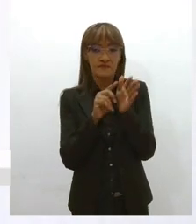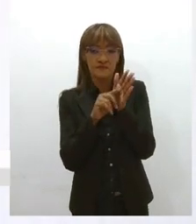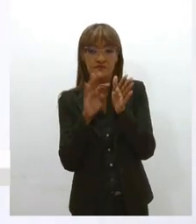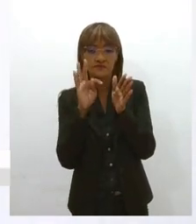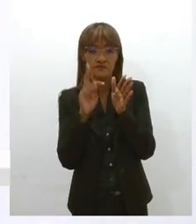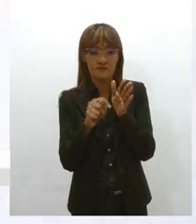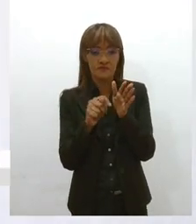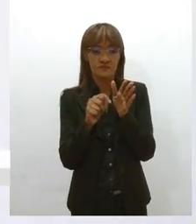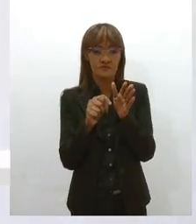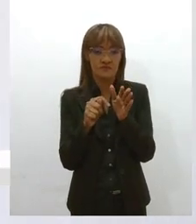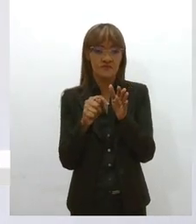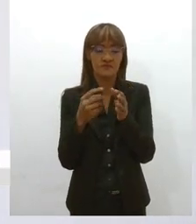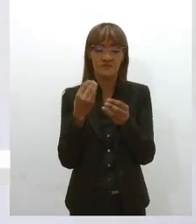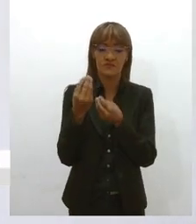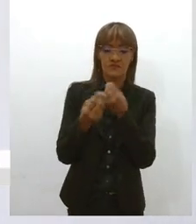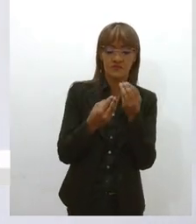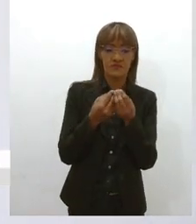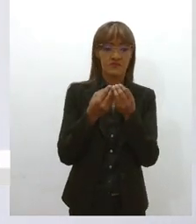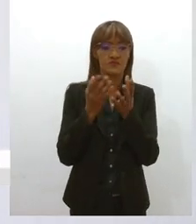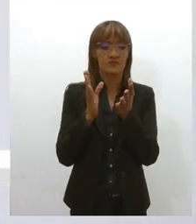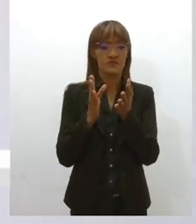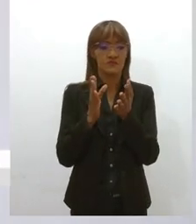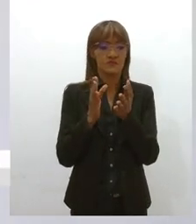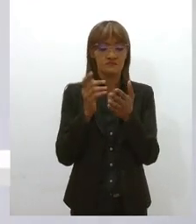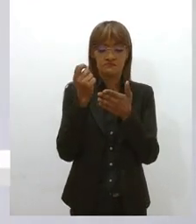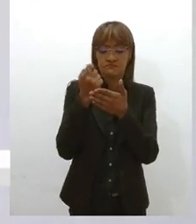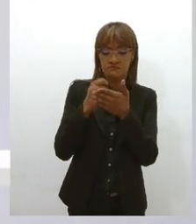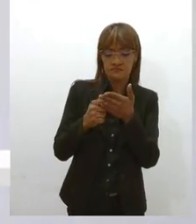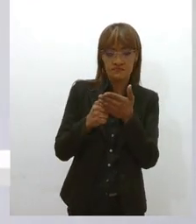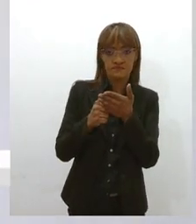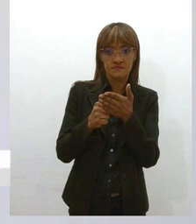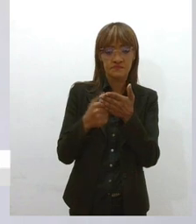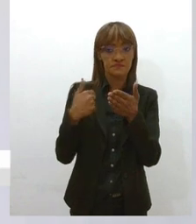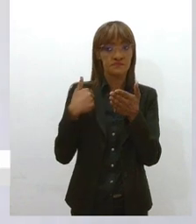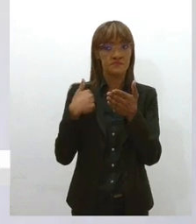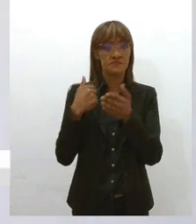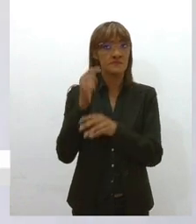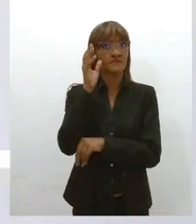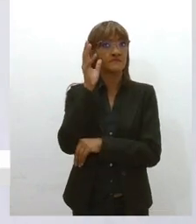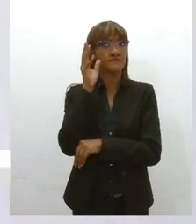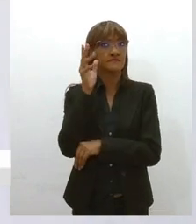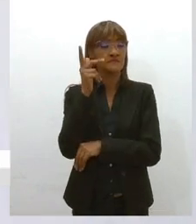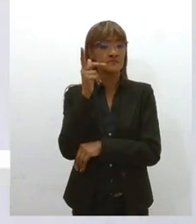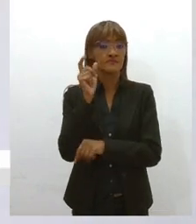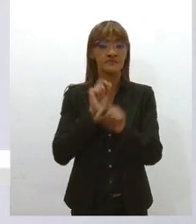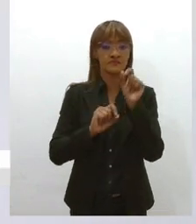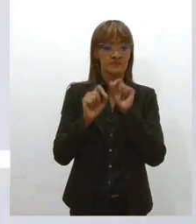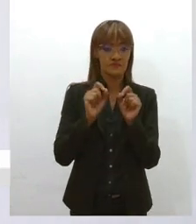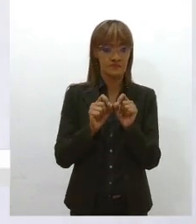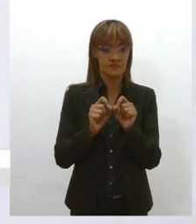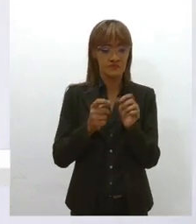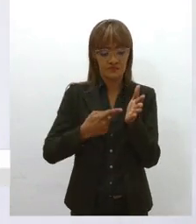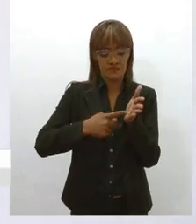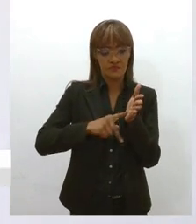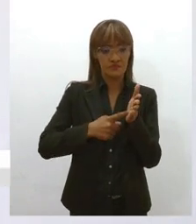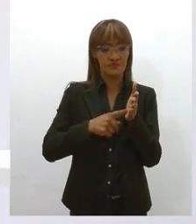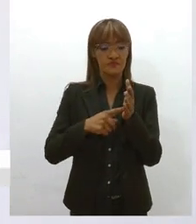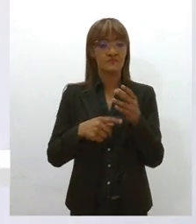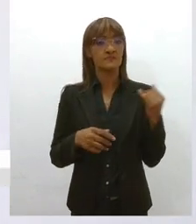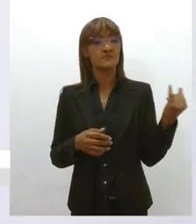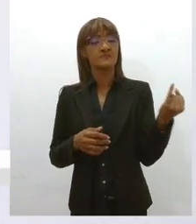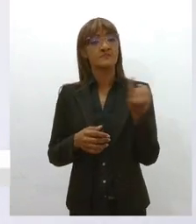codificação, análise, as conclusões que eu chego é que as entidades sindicais, elas são fundamentais